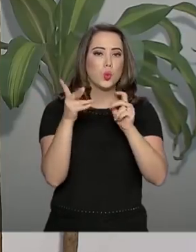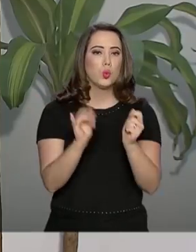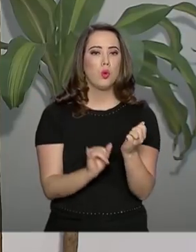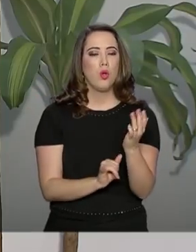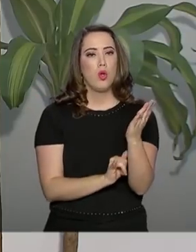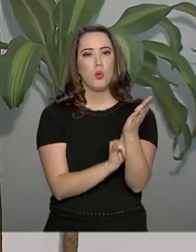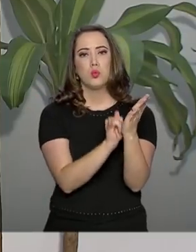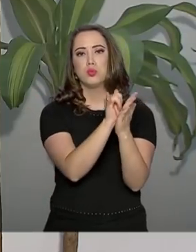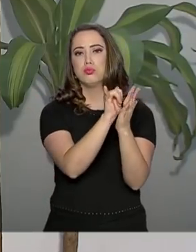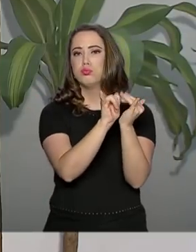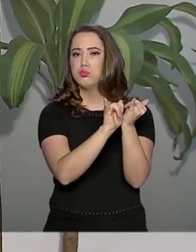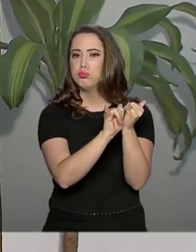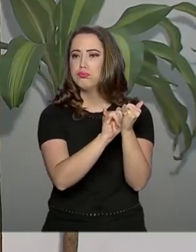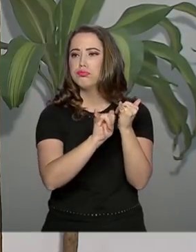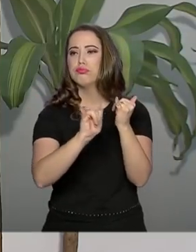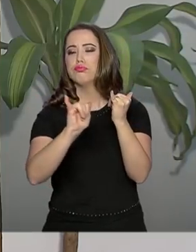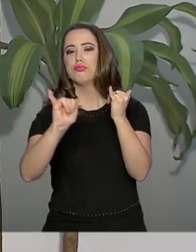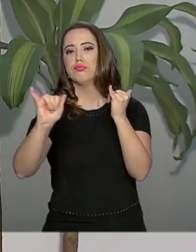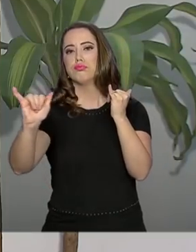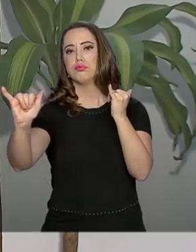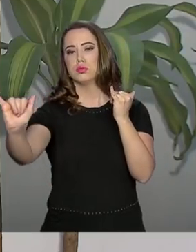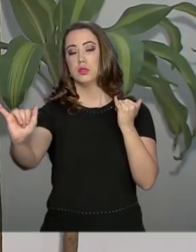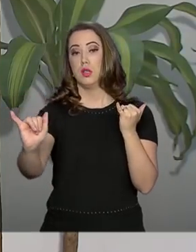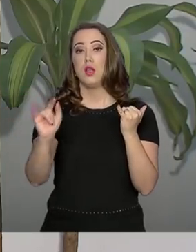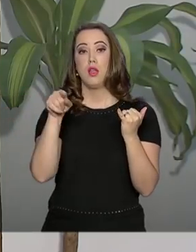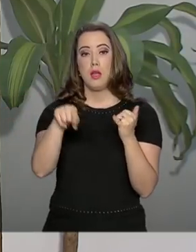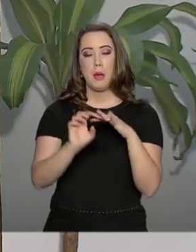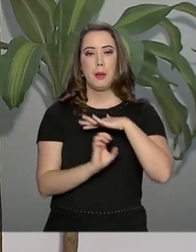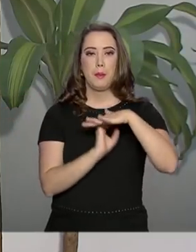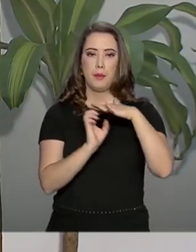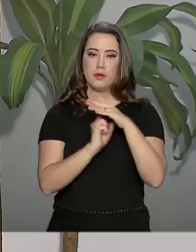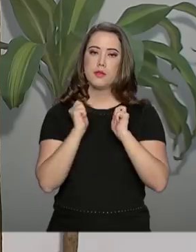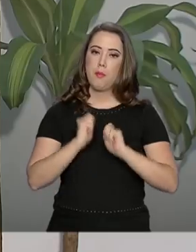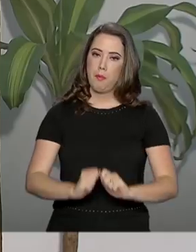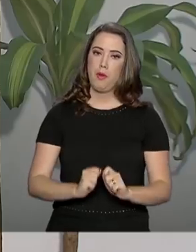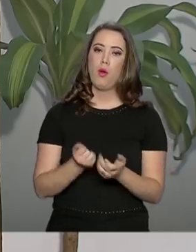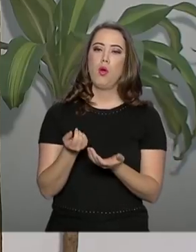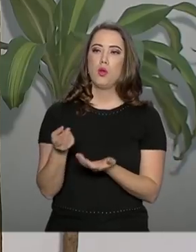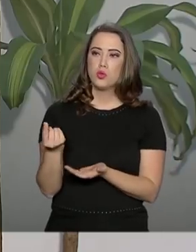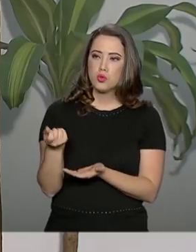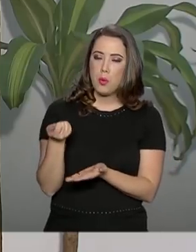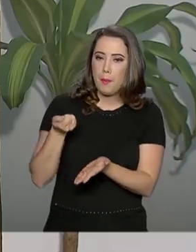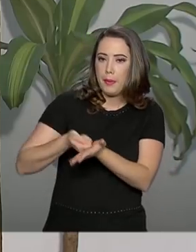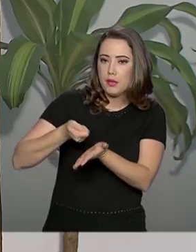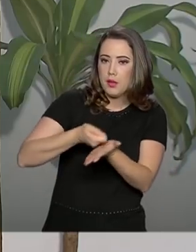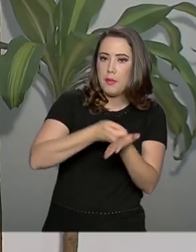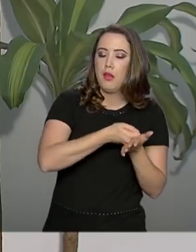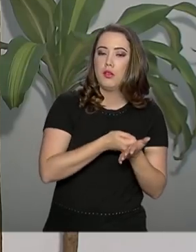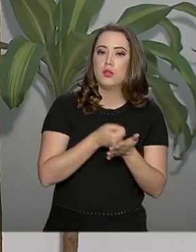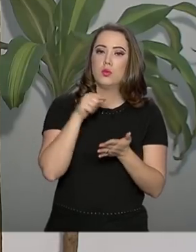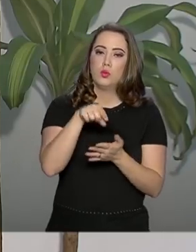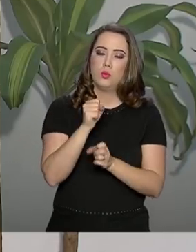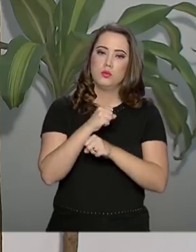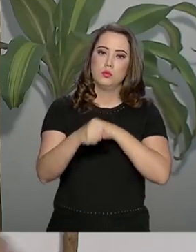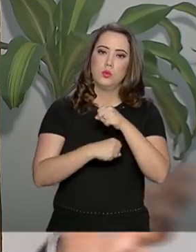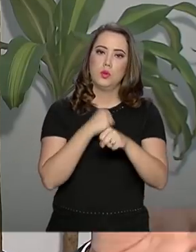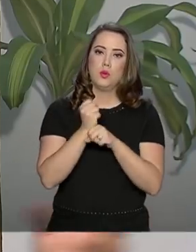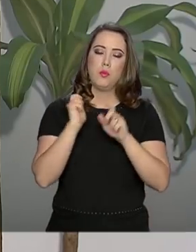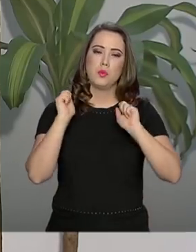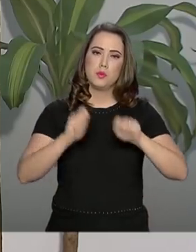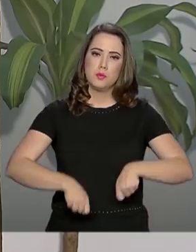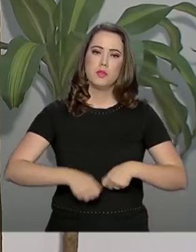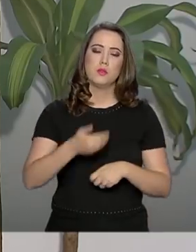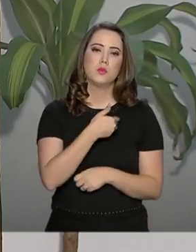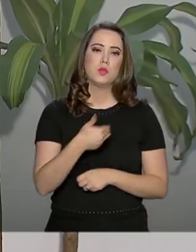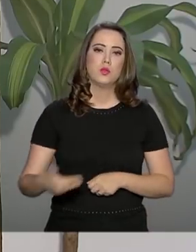a concessionária passa a ter direito a cobrar uma receita anual permitida pelo governo, que